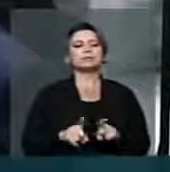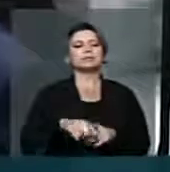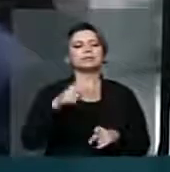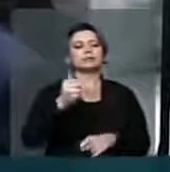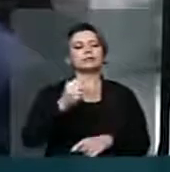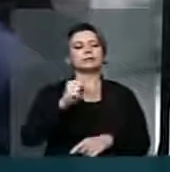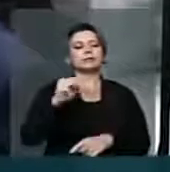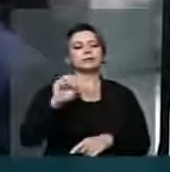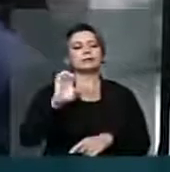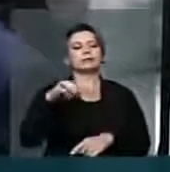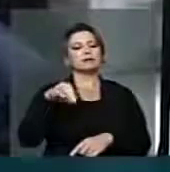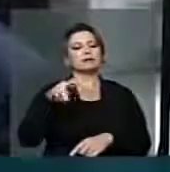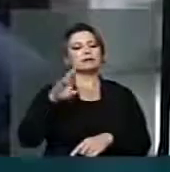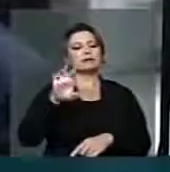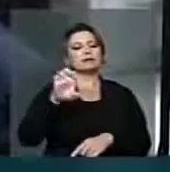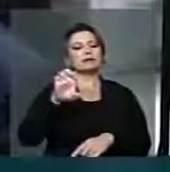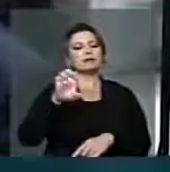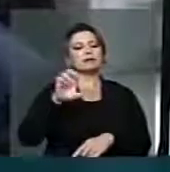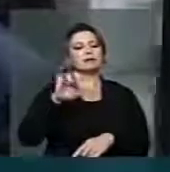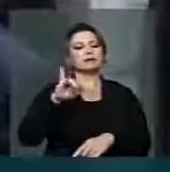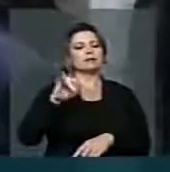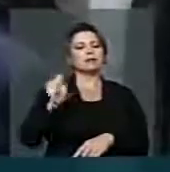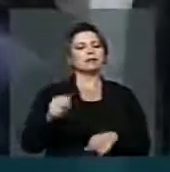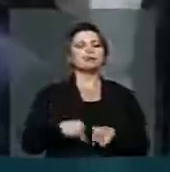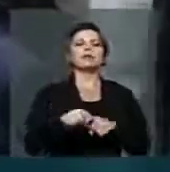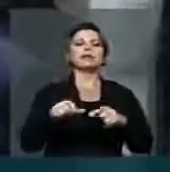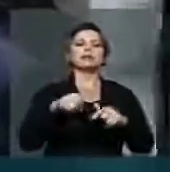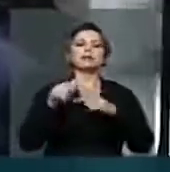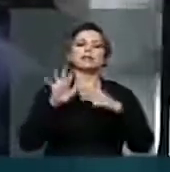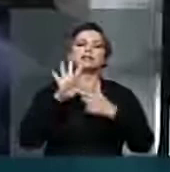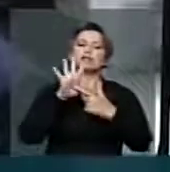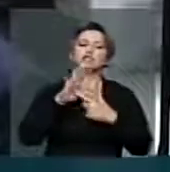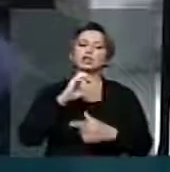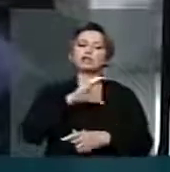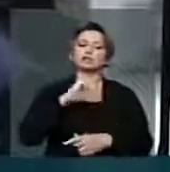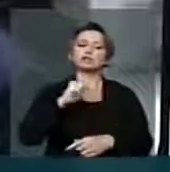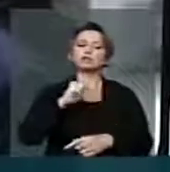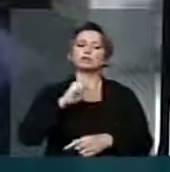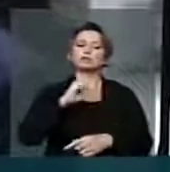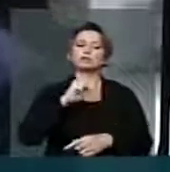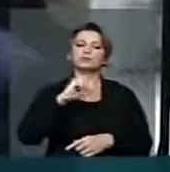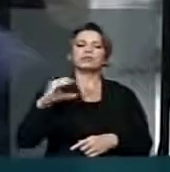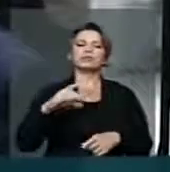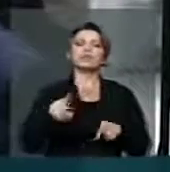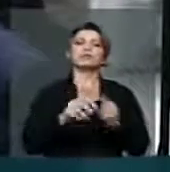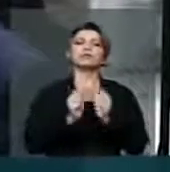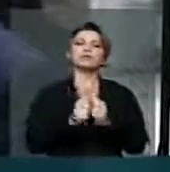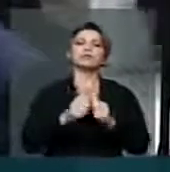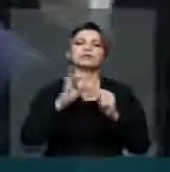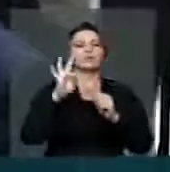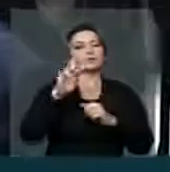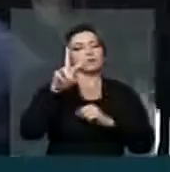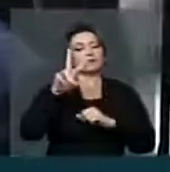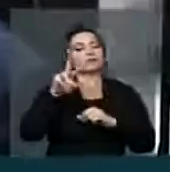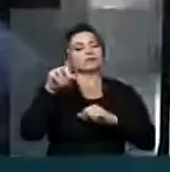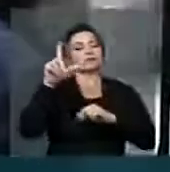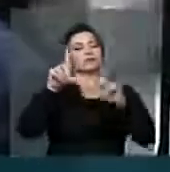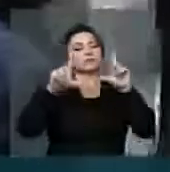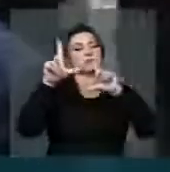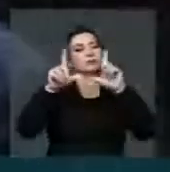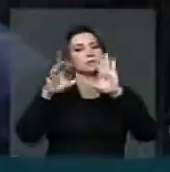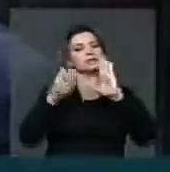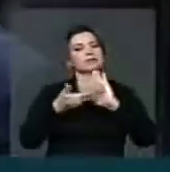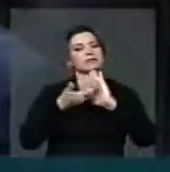aliás, que faz um grande trabalho lá no Estado de Santa Catarina, juntamente com a TV Câmara. Fazemos esse registro